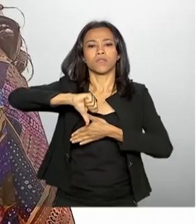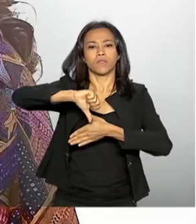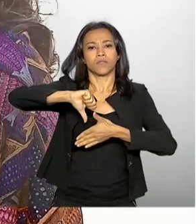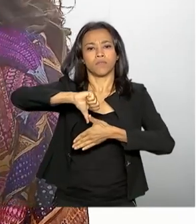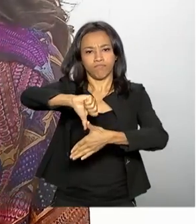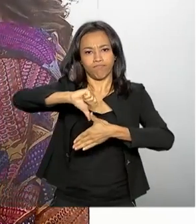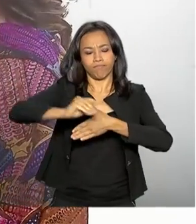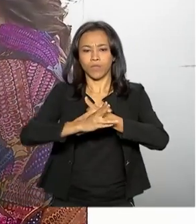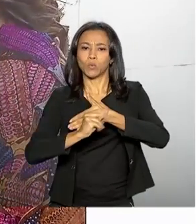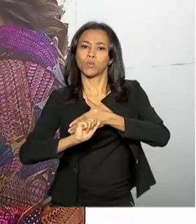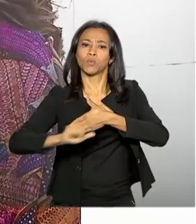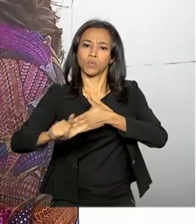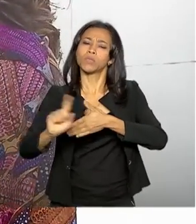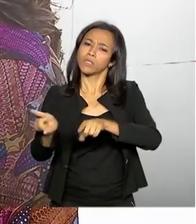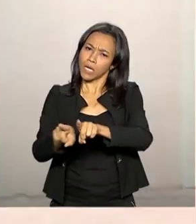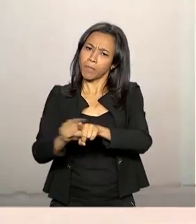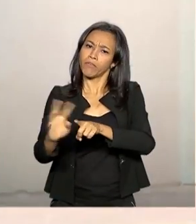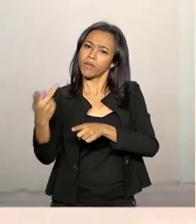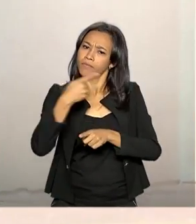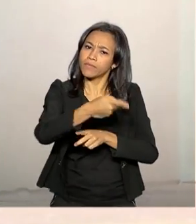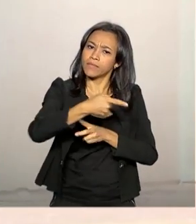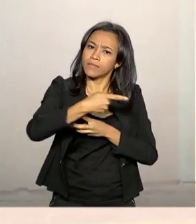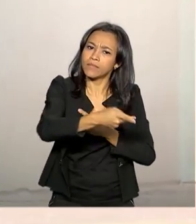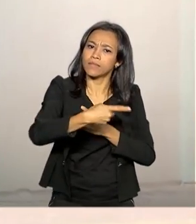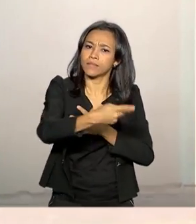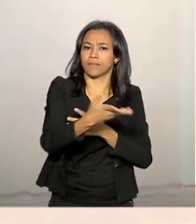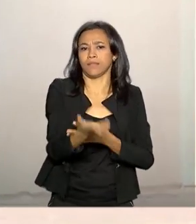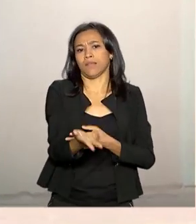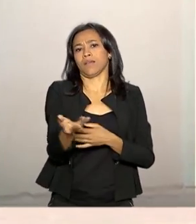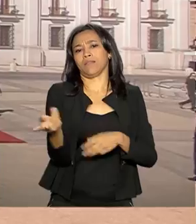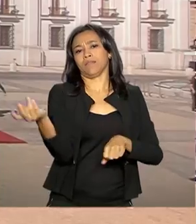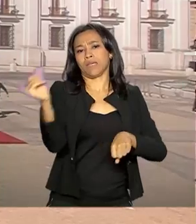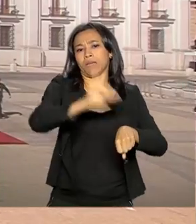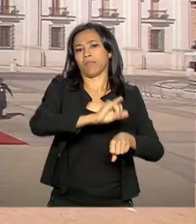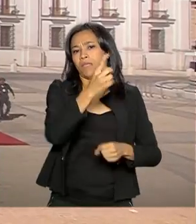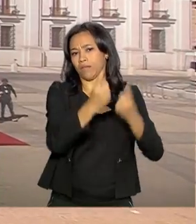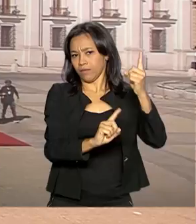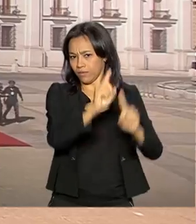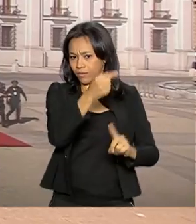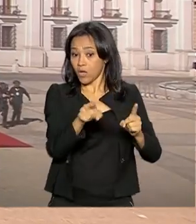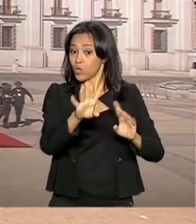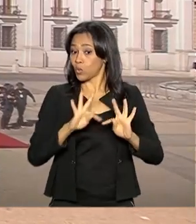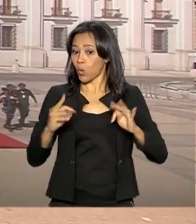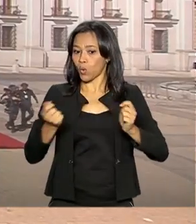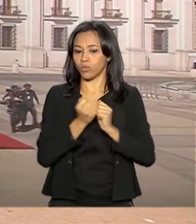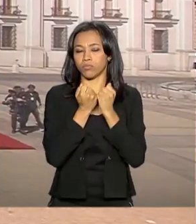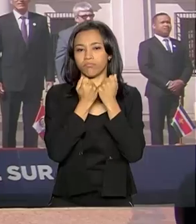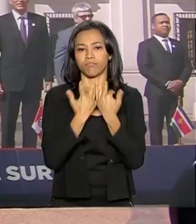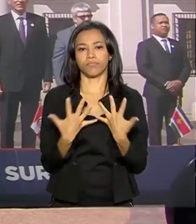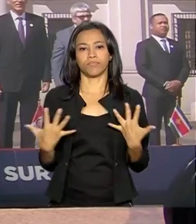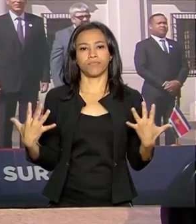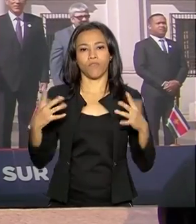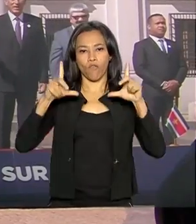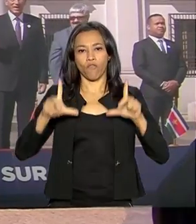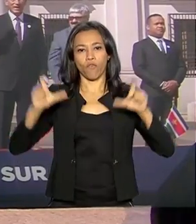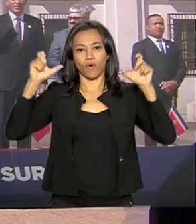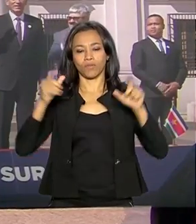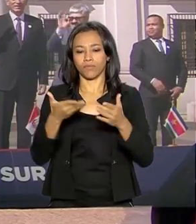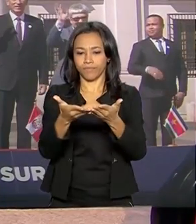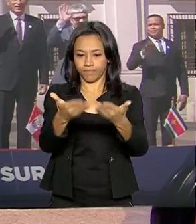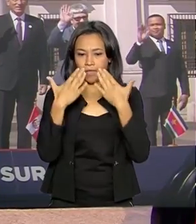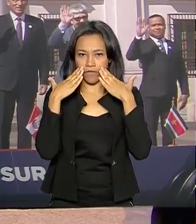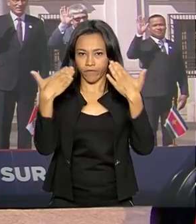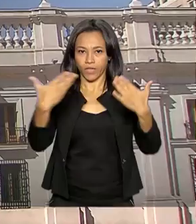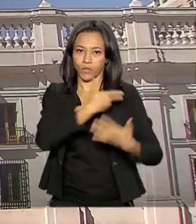também foram a Santiago para discutir o futuro da região. Todos posaram para a tradicional foto oficial na frente do